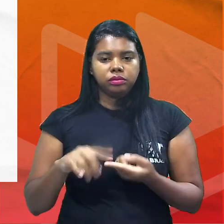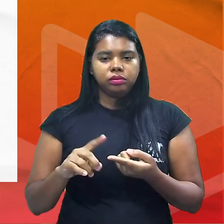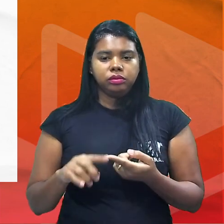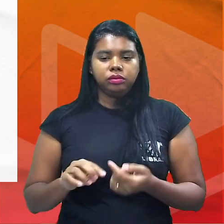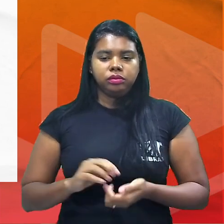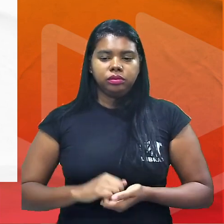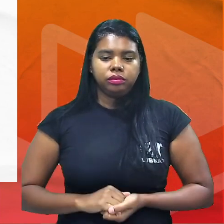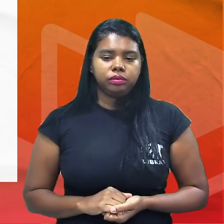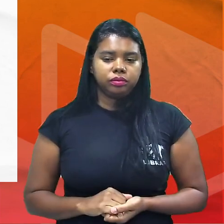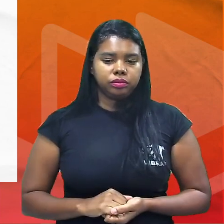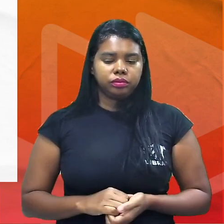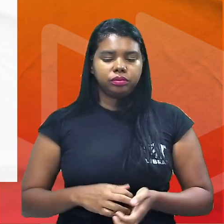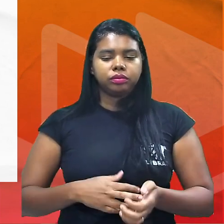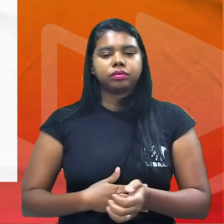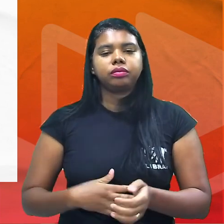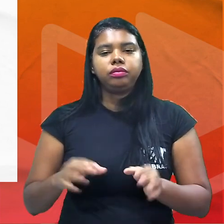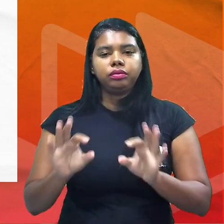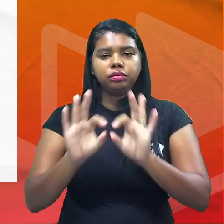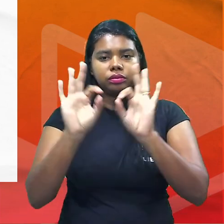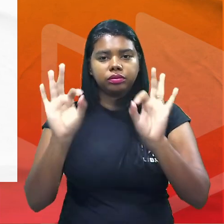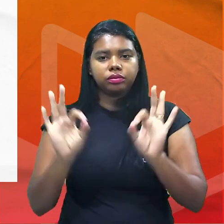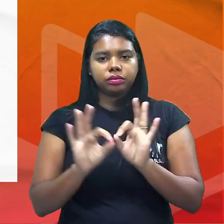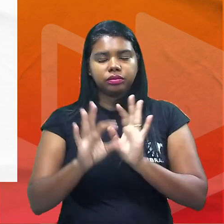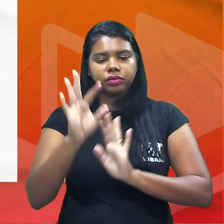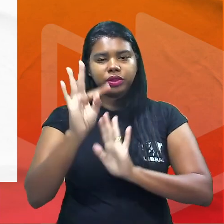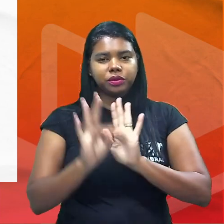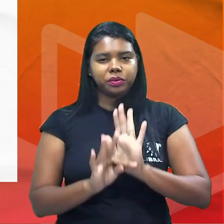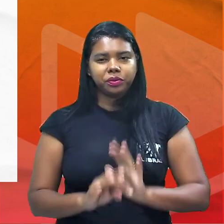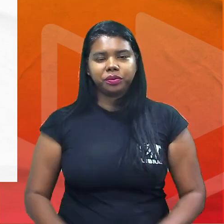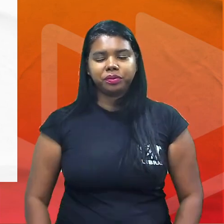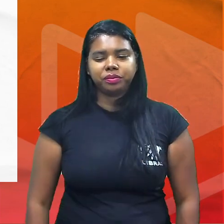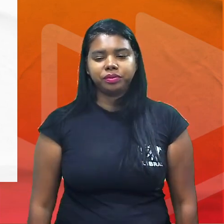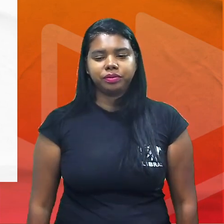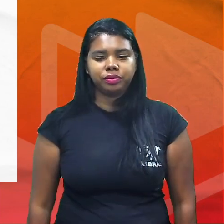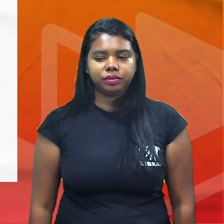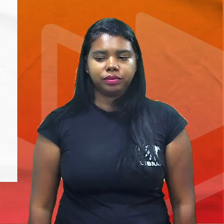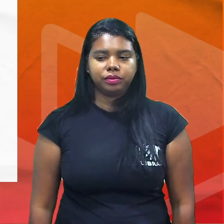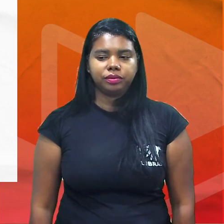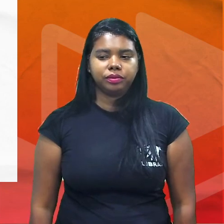na questão da síntese textual então fera